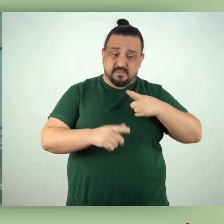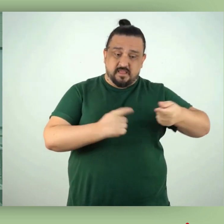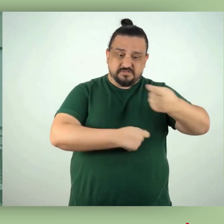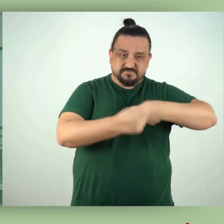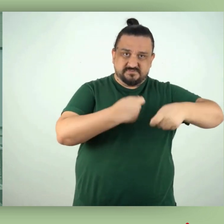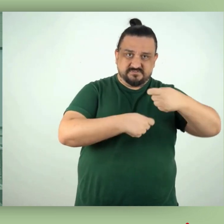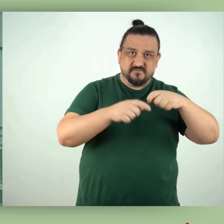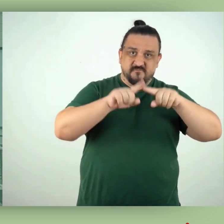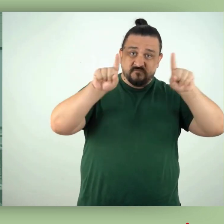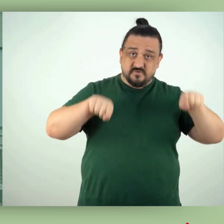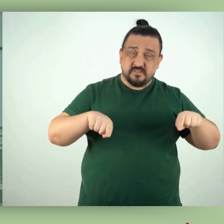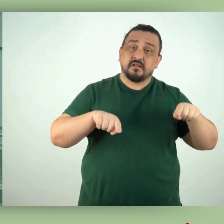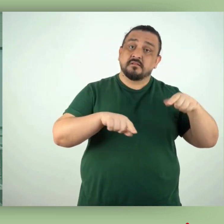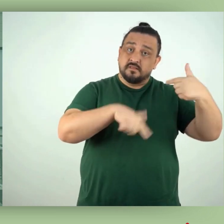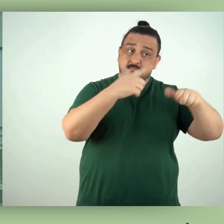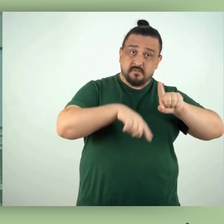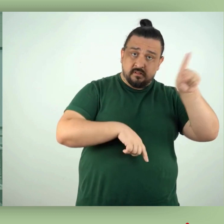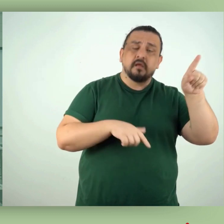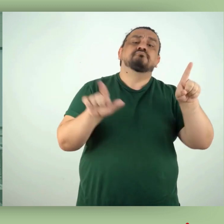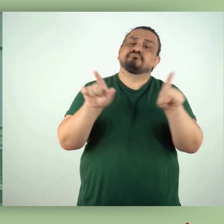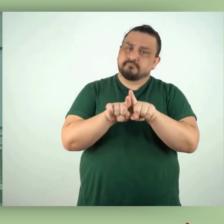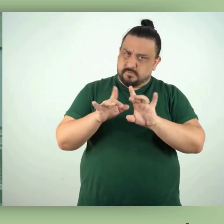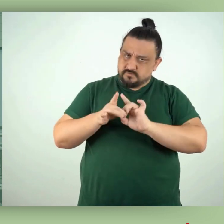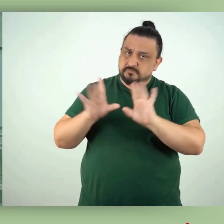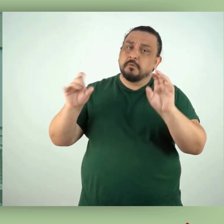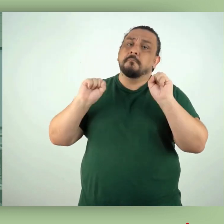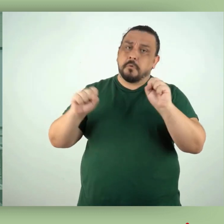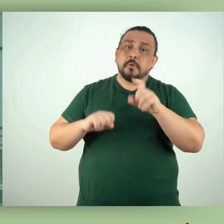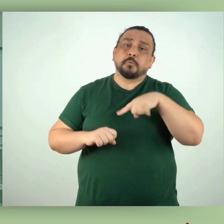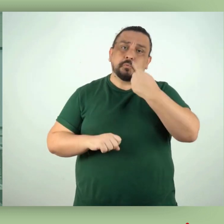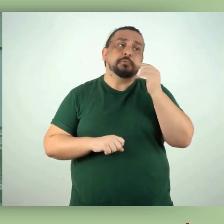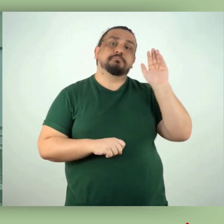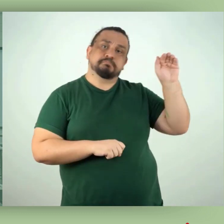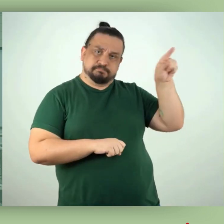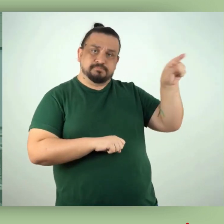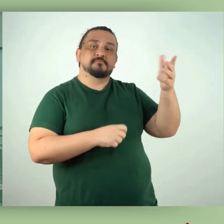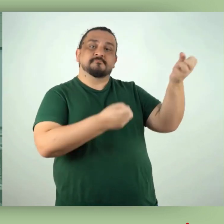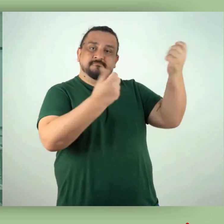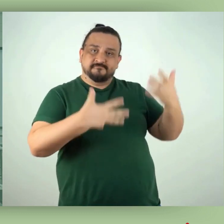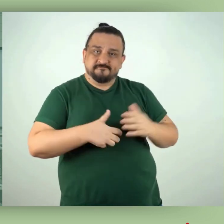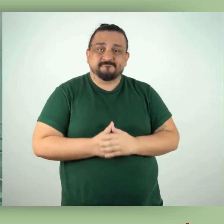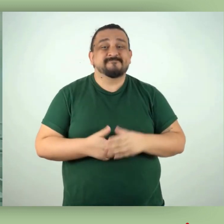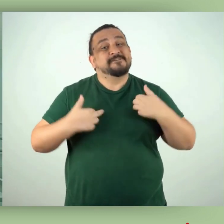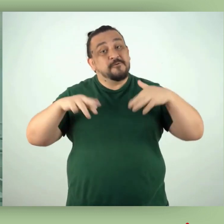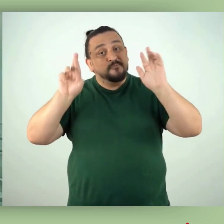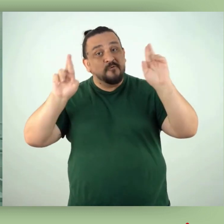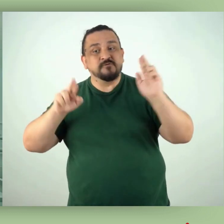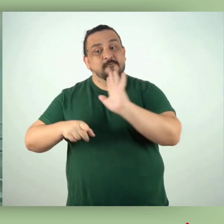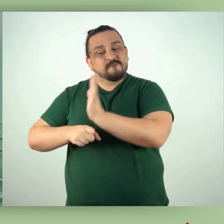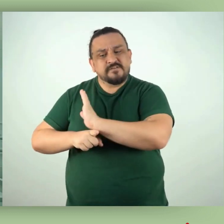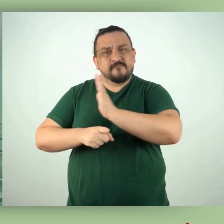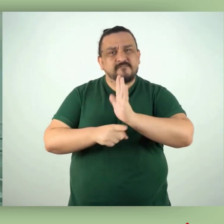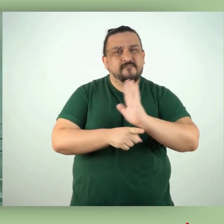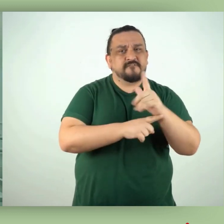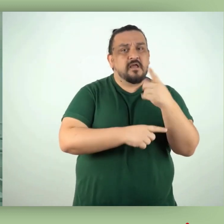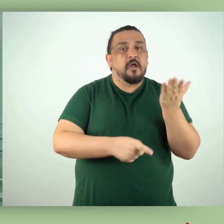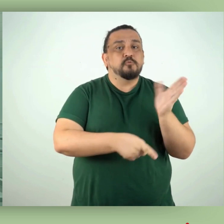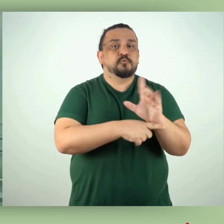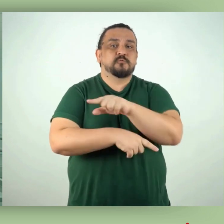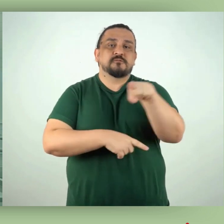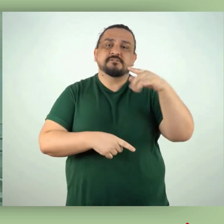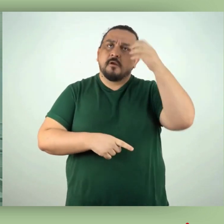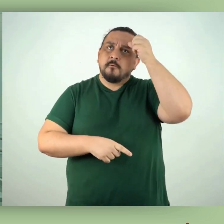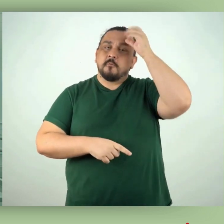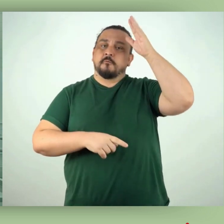administrativos que atuam nos laboratórios também estão à disposição em caso de dúvidas. Espero que essa sequência de vídeos